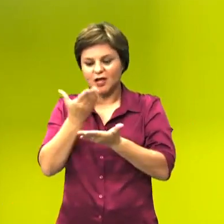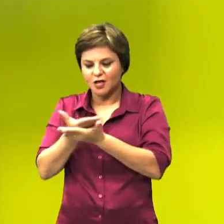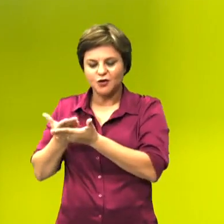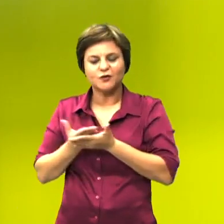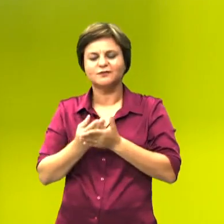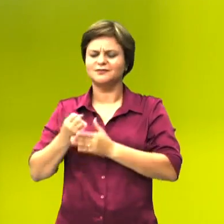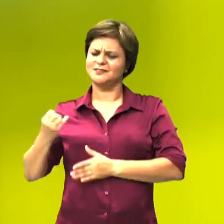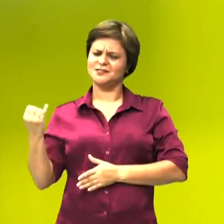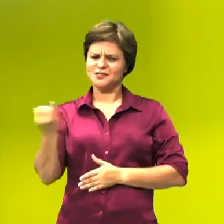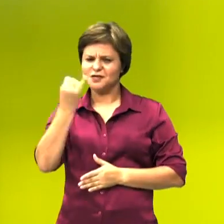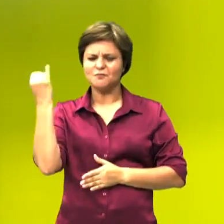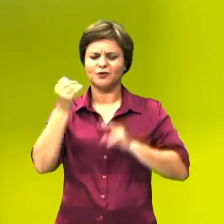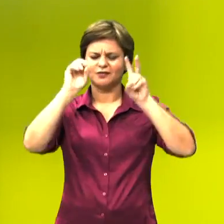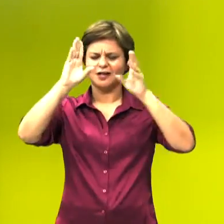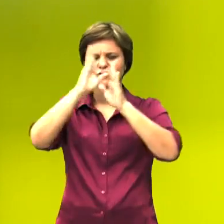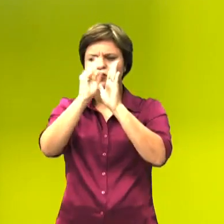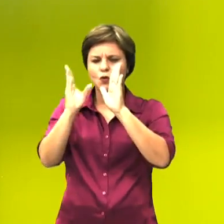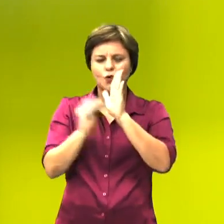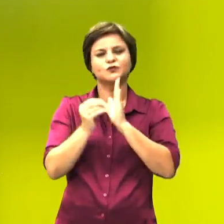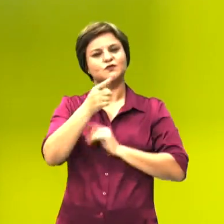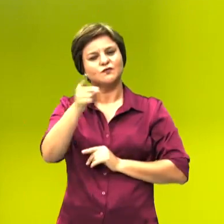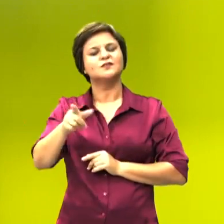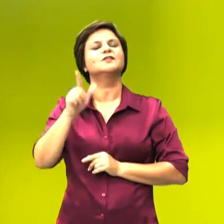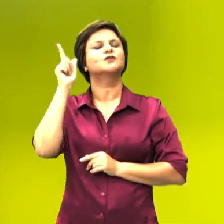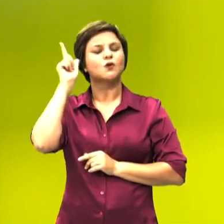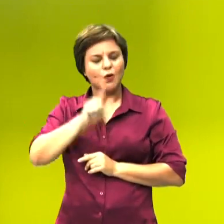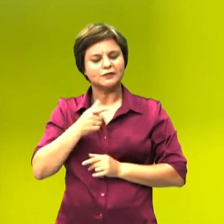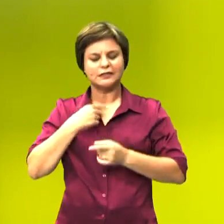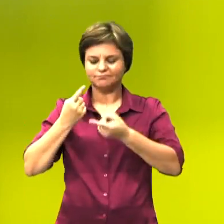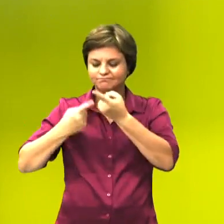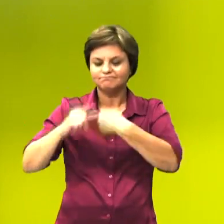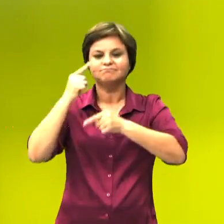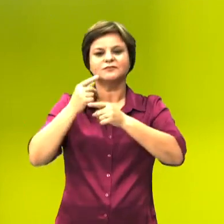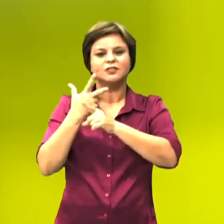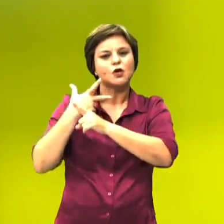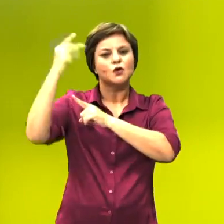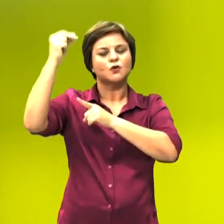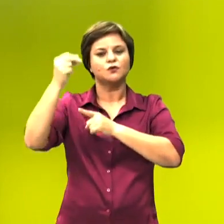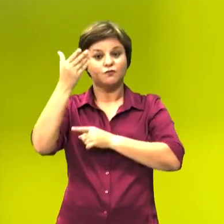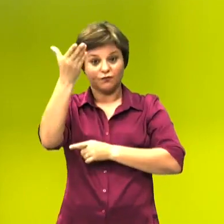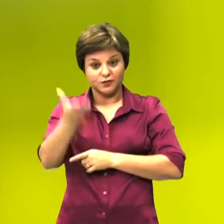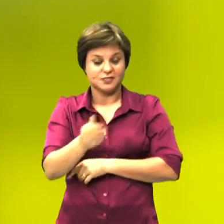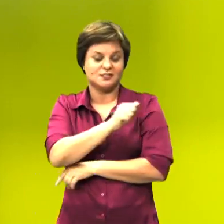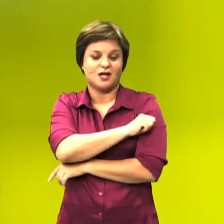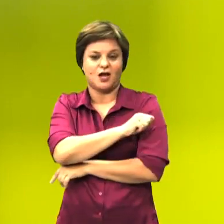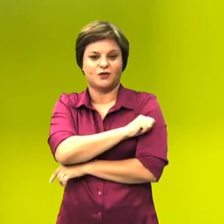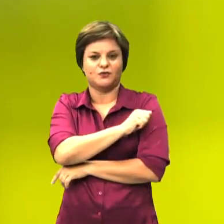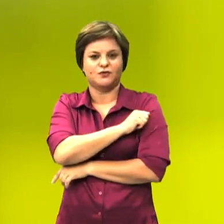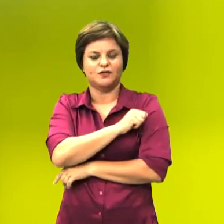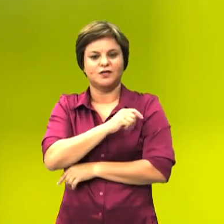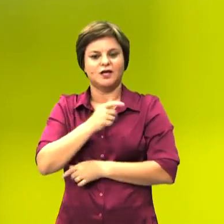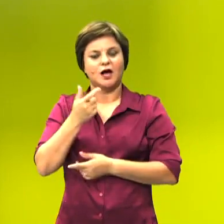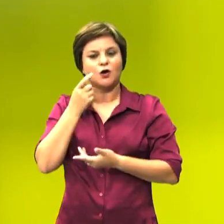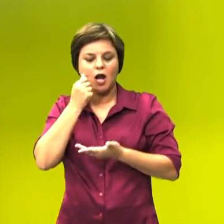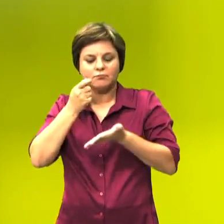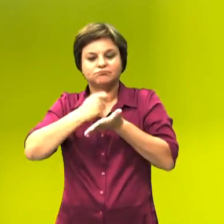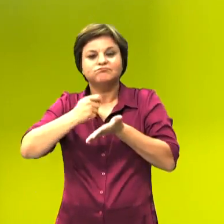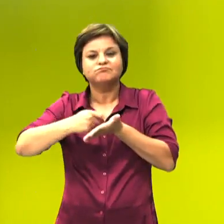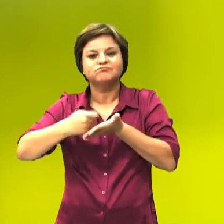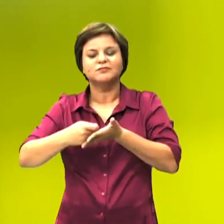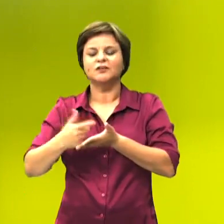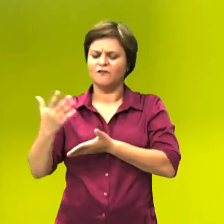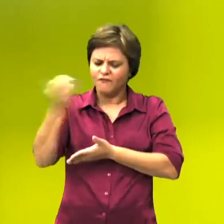muito importante para você que quer ser um vitorioso, para você que quer ser uma vitoriosa, lápis e caneta na mão,